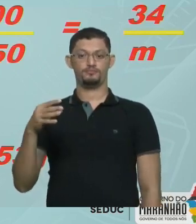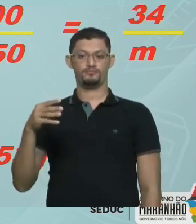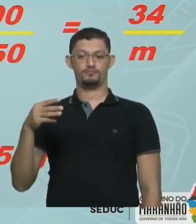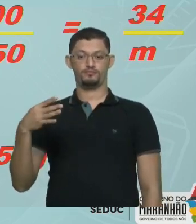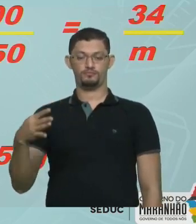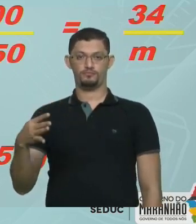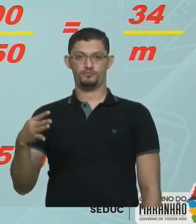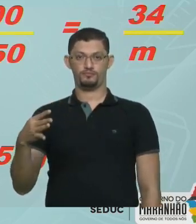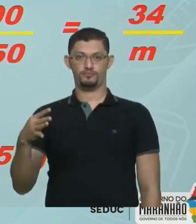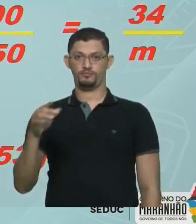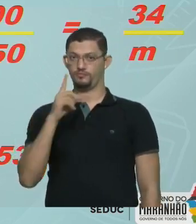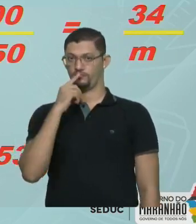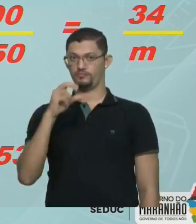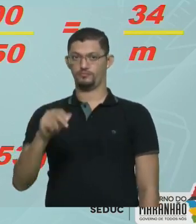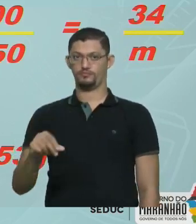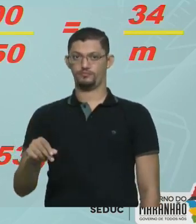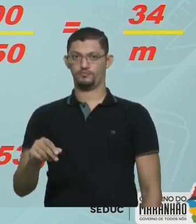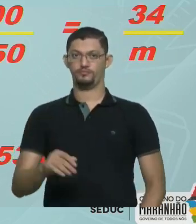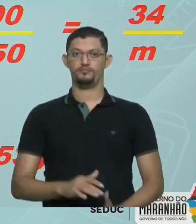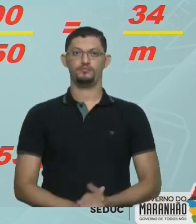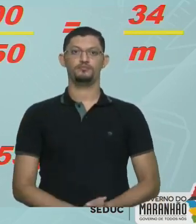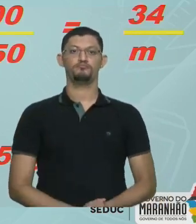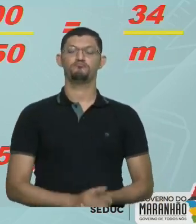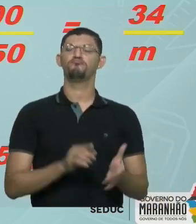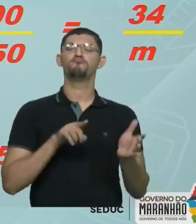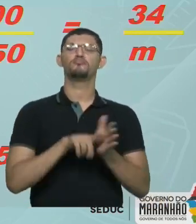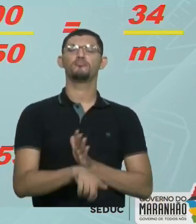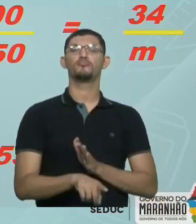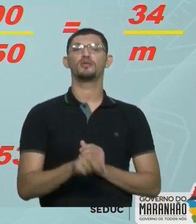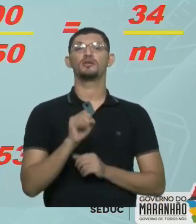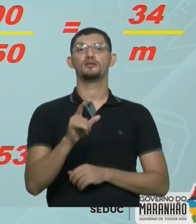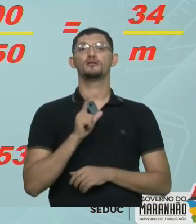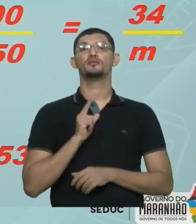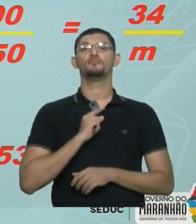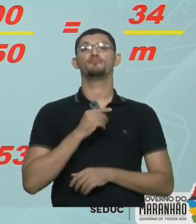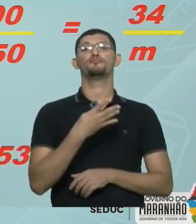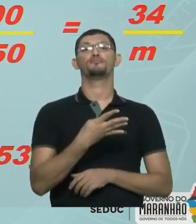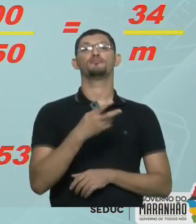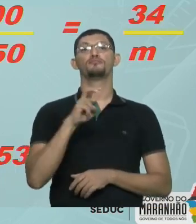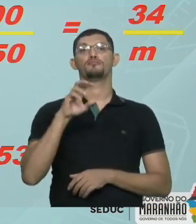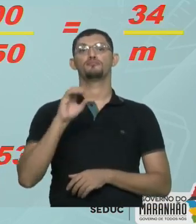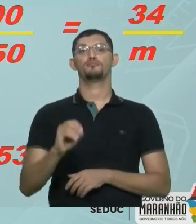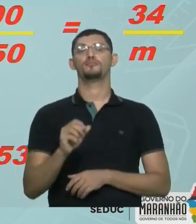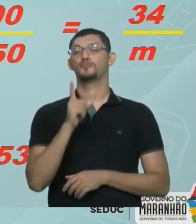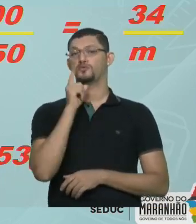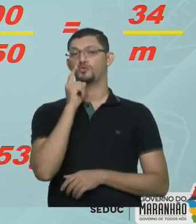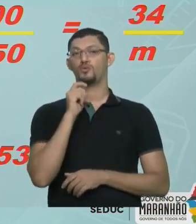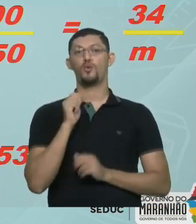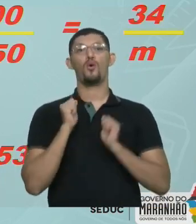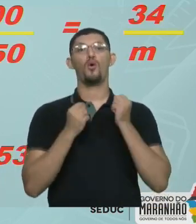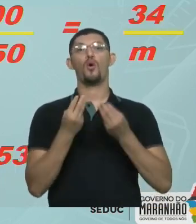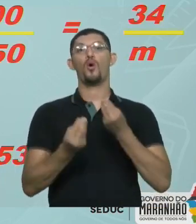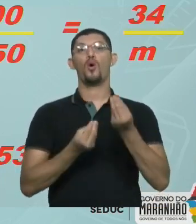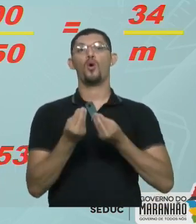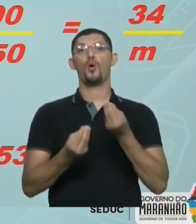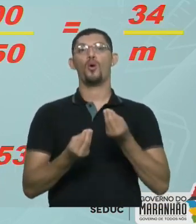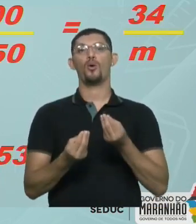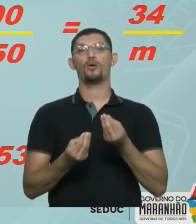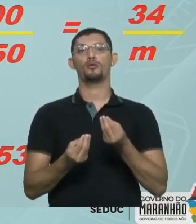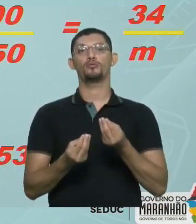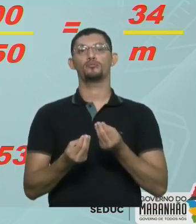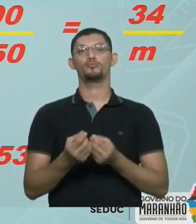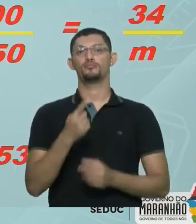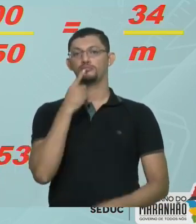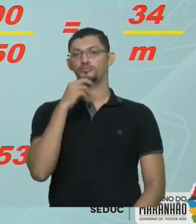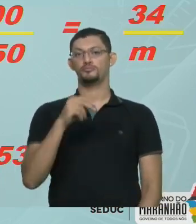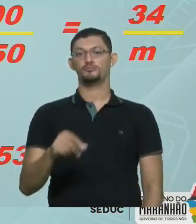34 gramas desse sal E aí ele me pergunta Se eu tiver 450 gramas de água Quanto é que eu poderia dissolver No máximo desse sal?